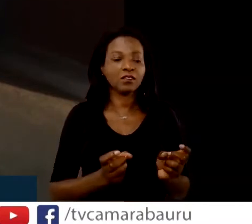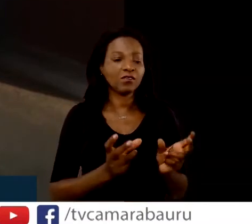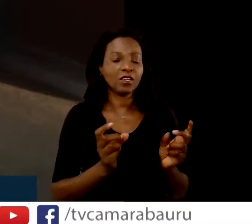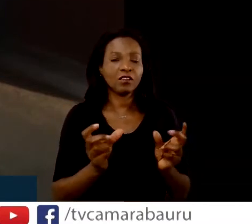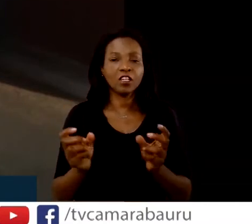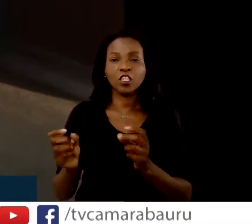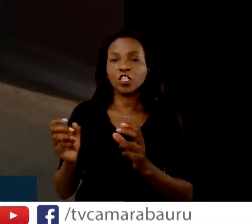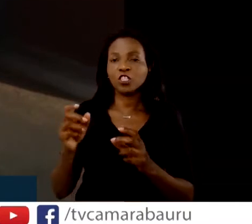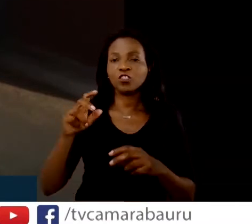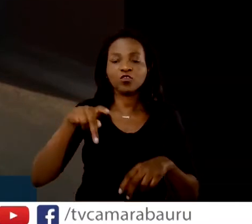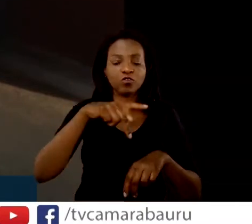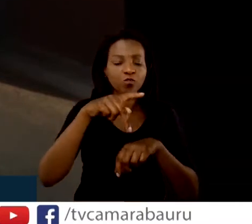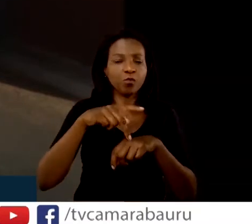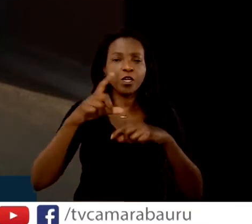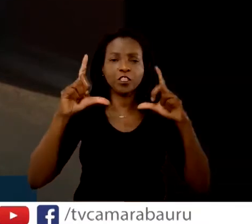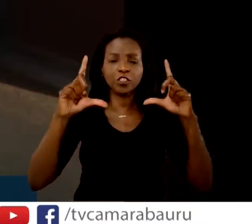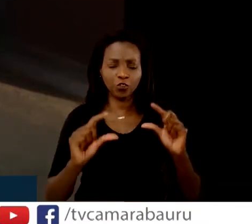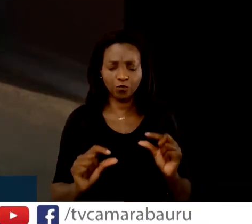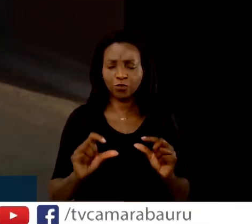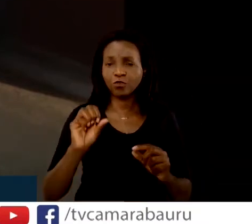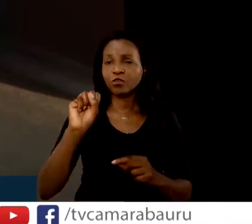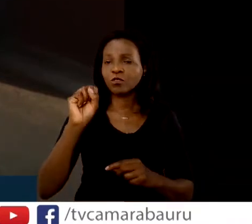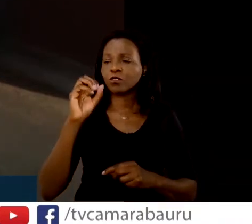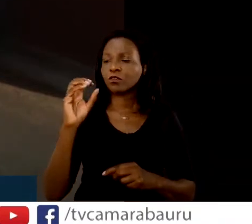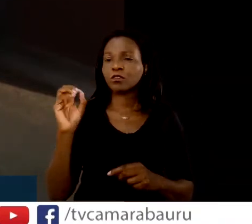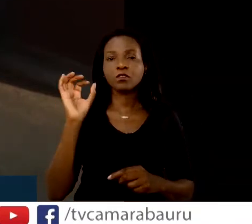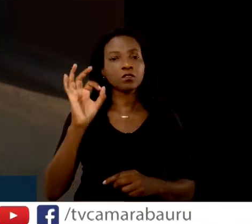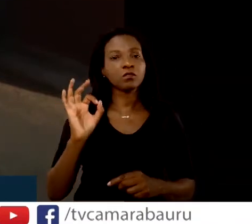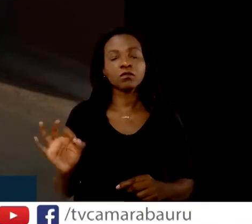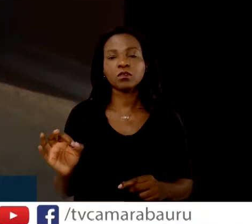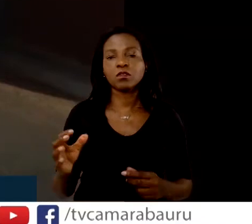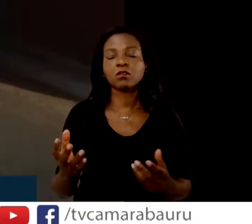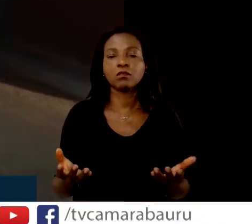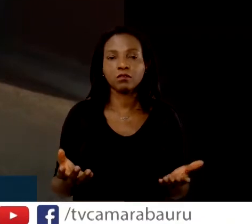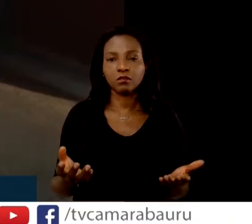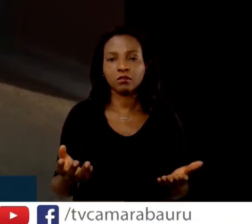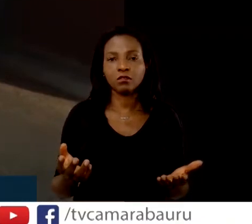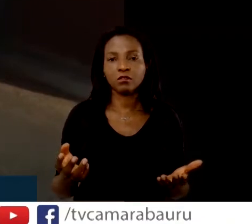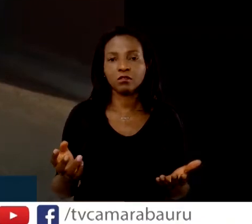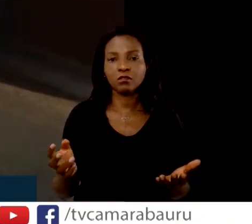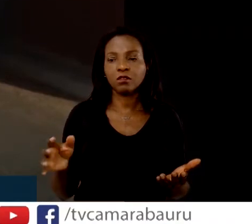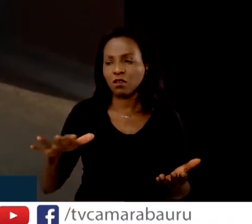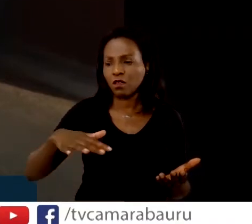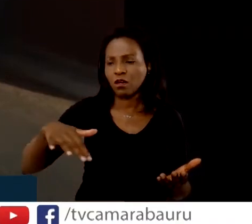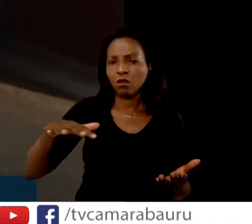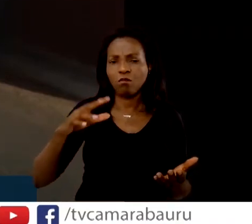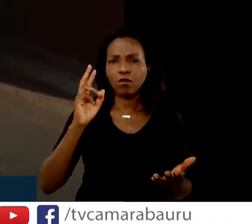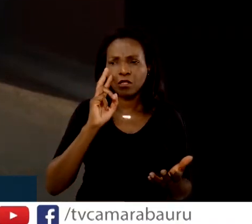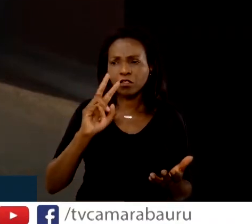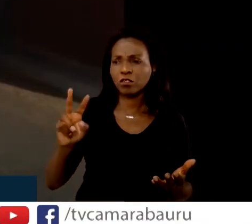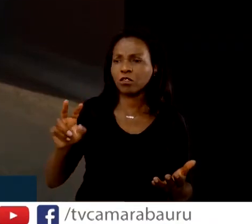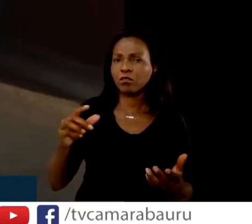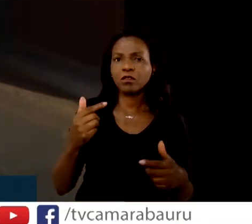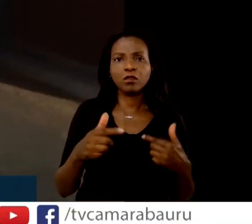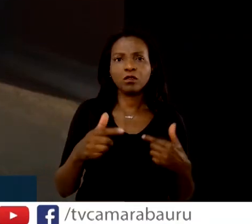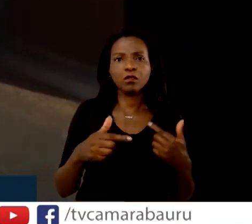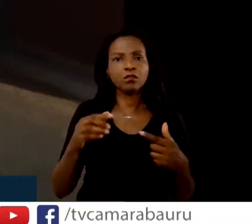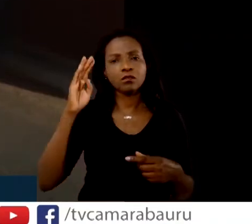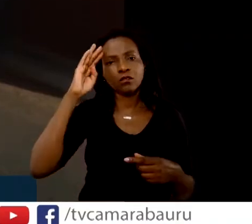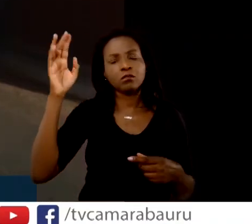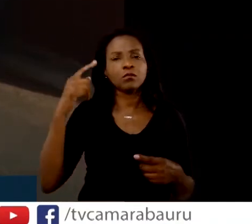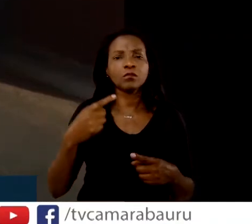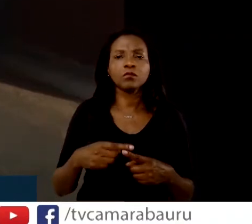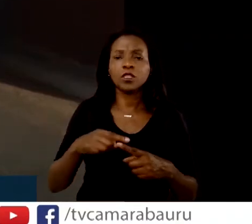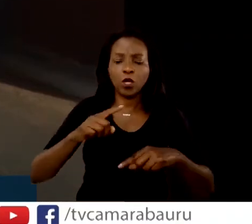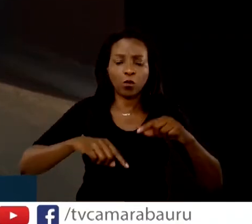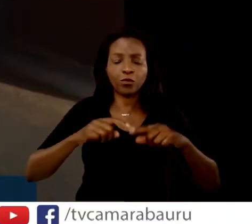Essa é uma área também que eu vejo que é uma área de serviços essenciais, porque são produtos perecíveis.